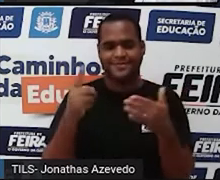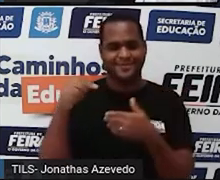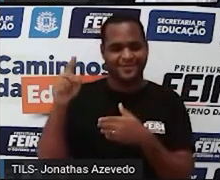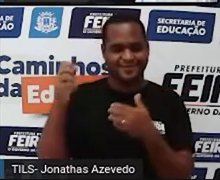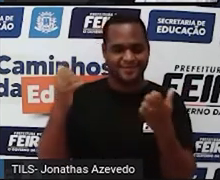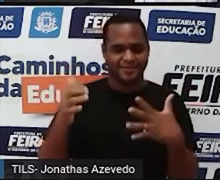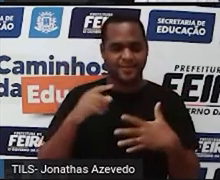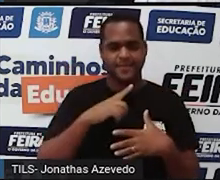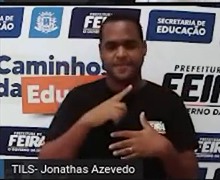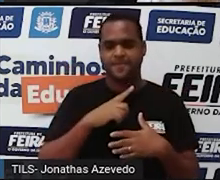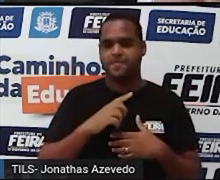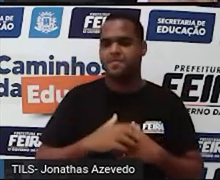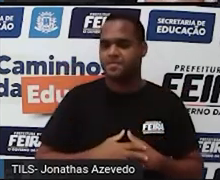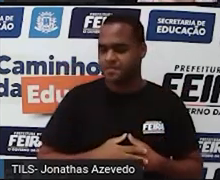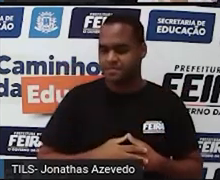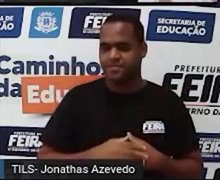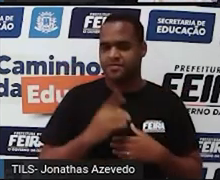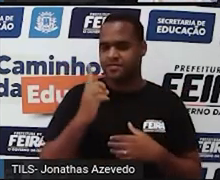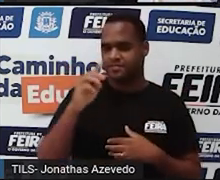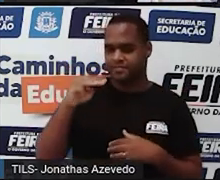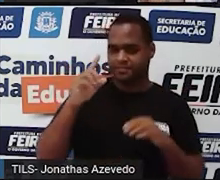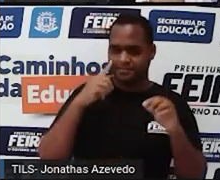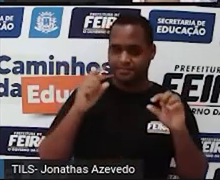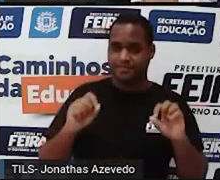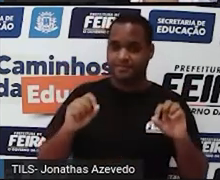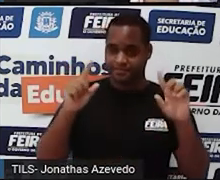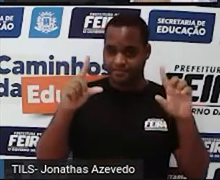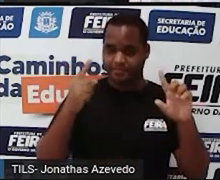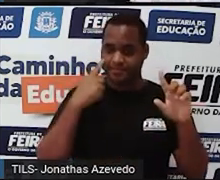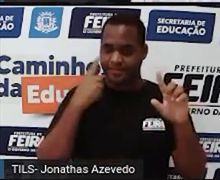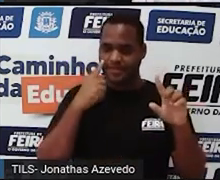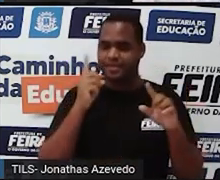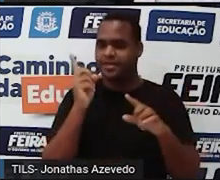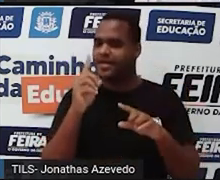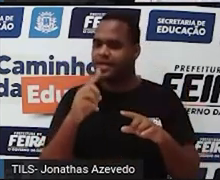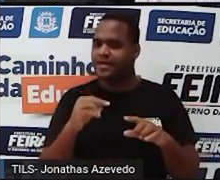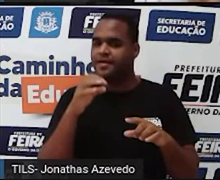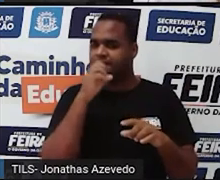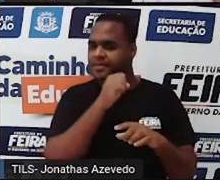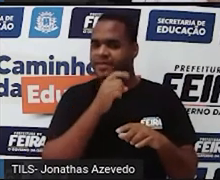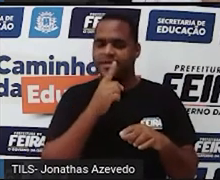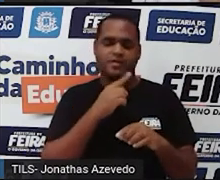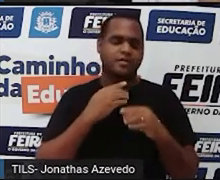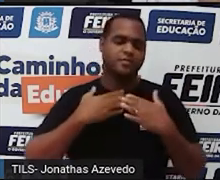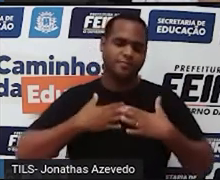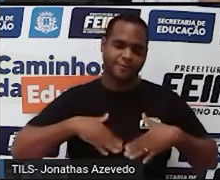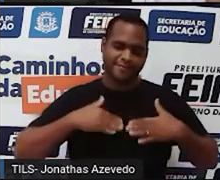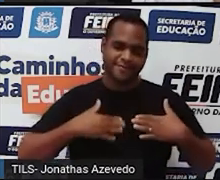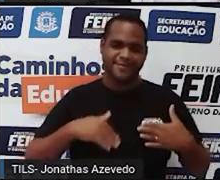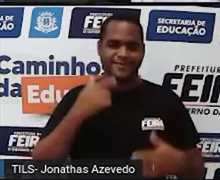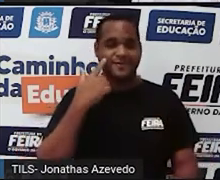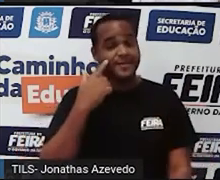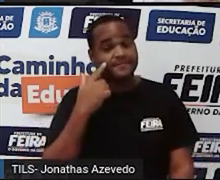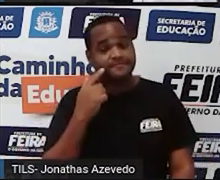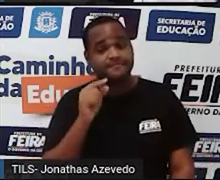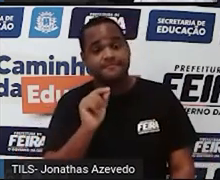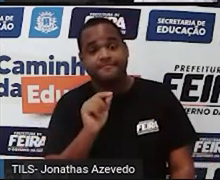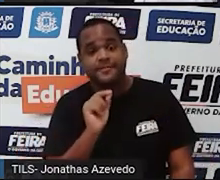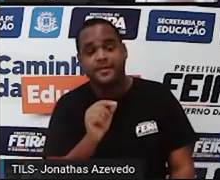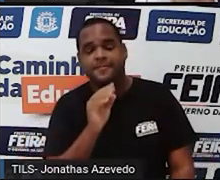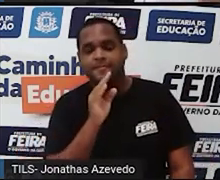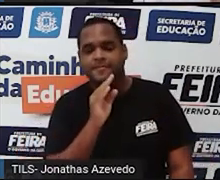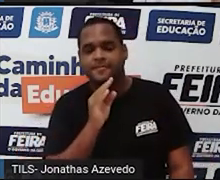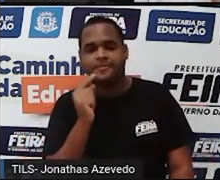Beleza? Então, vamos lá, eu vou colocar um minutinho na tela aí, o reloginho contando, vou ficar calado, que é para você, ó, fazer esse